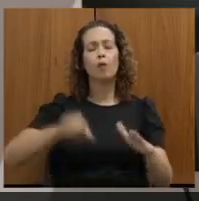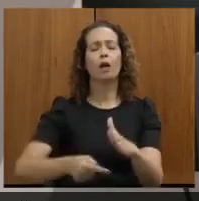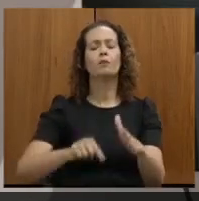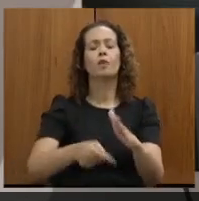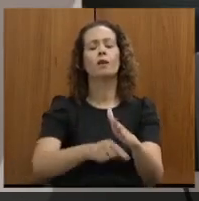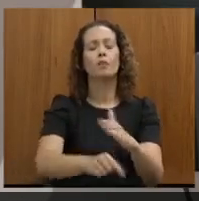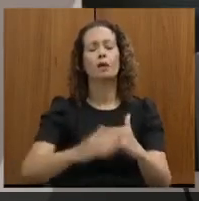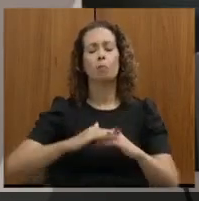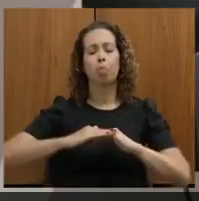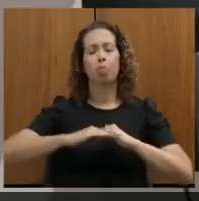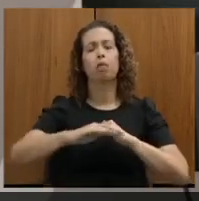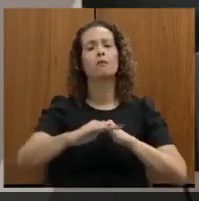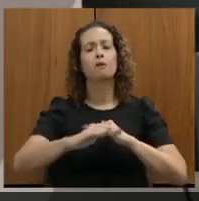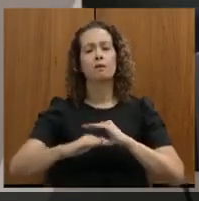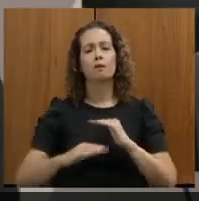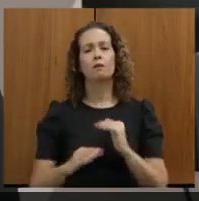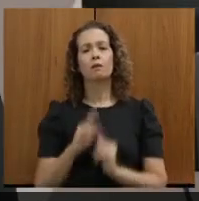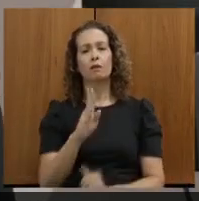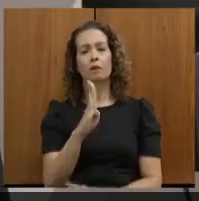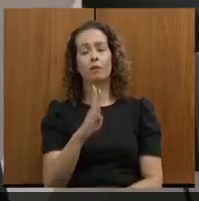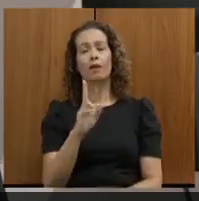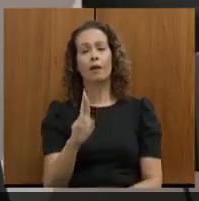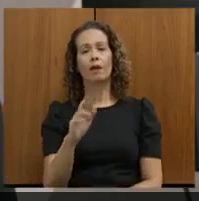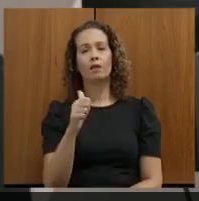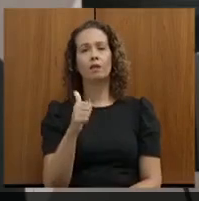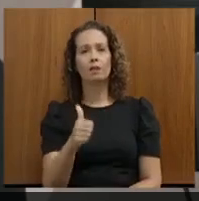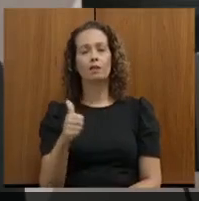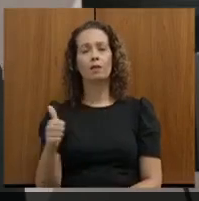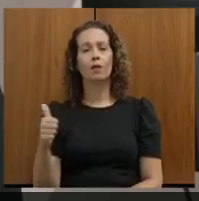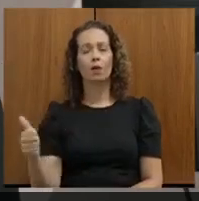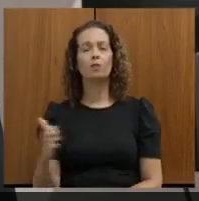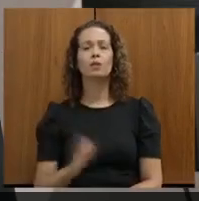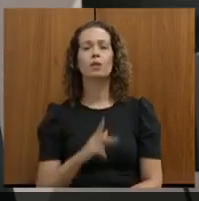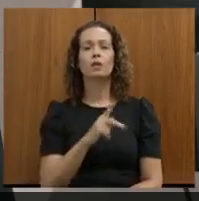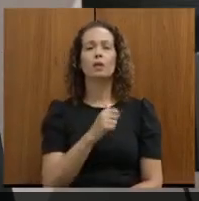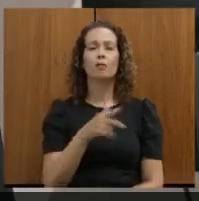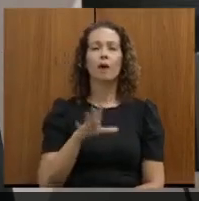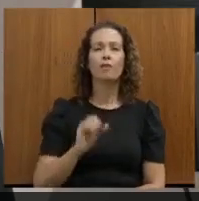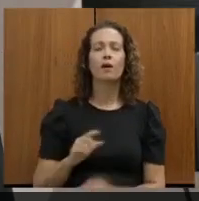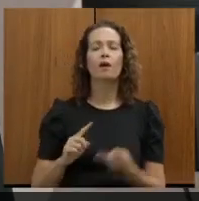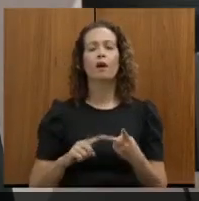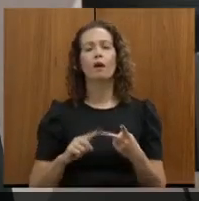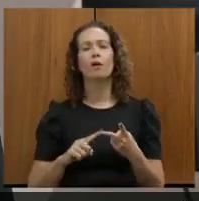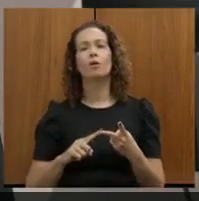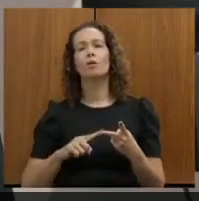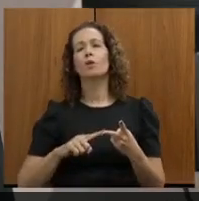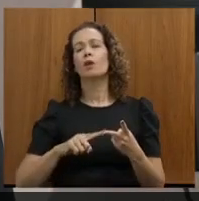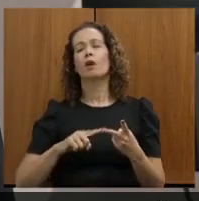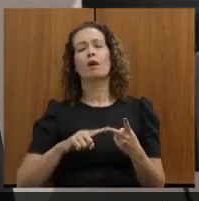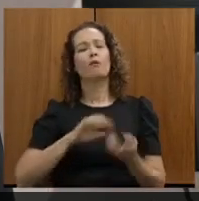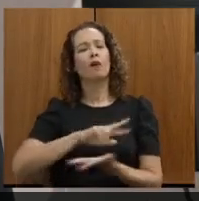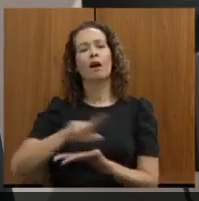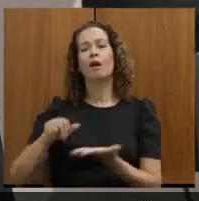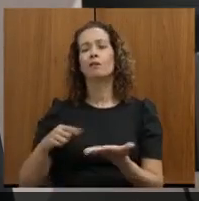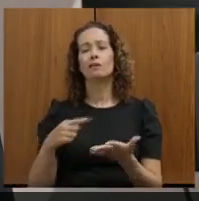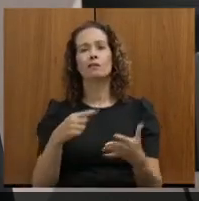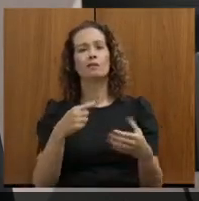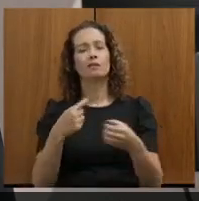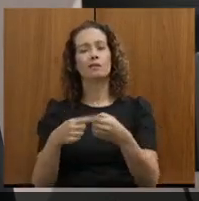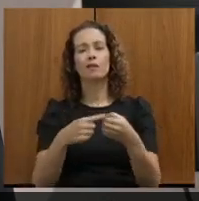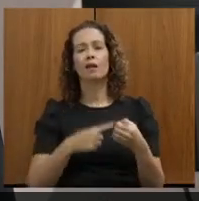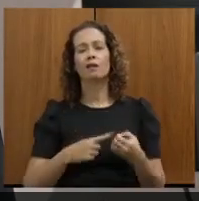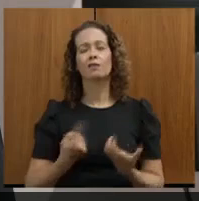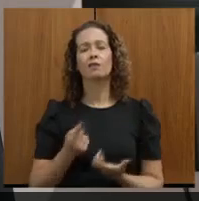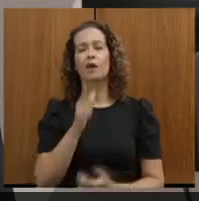BR-111, que passamos por Pavão, Crisólita, fronteira dos vales, águas